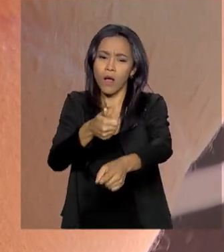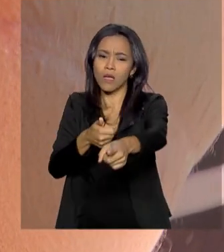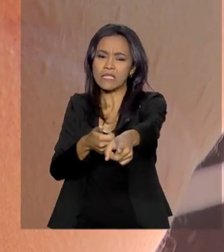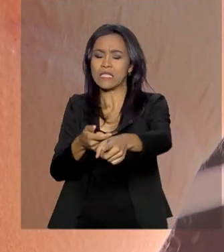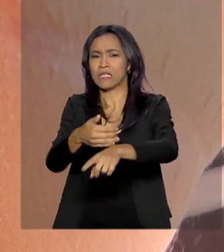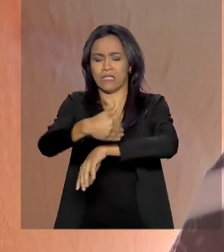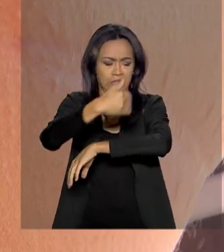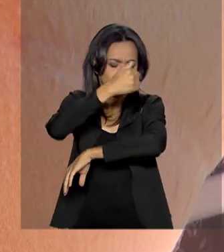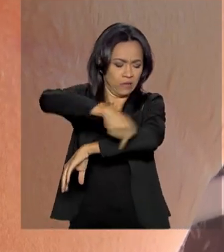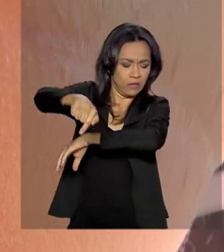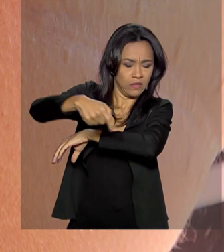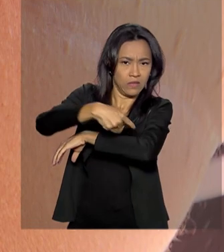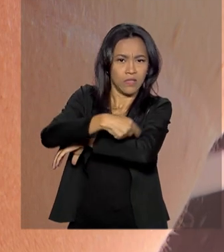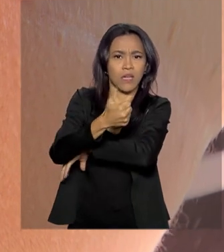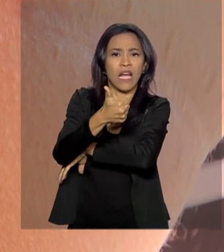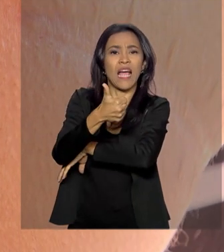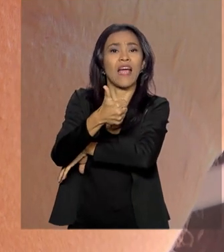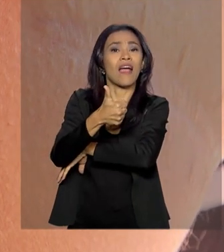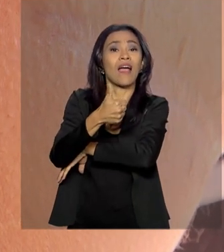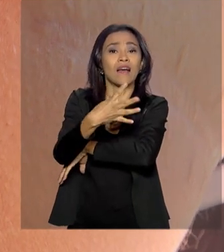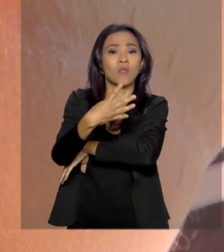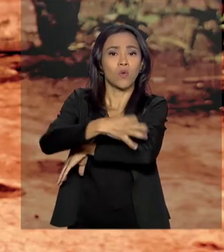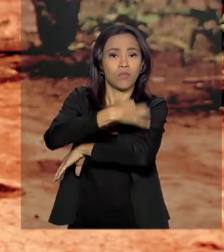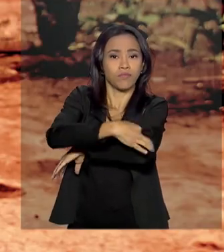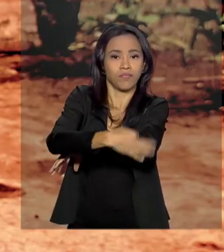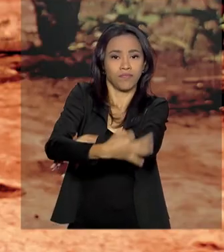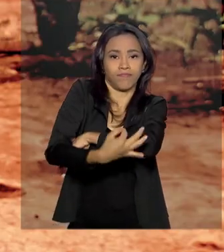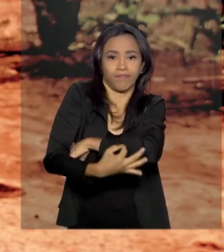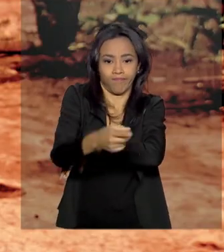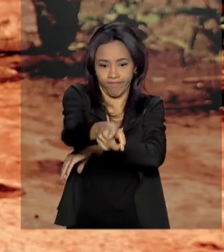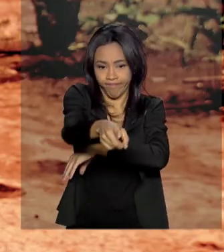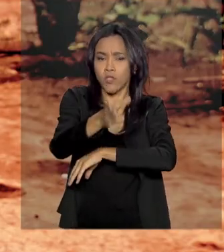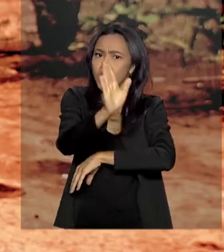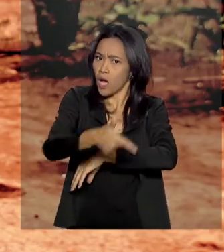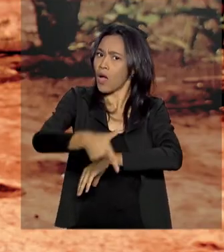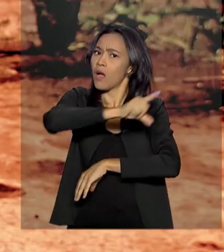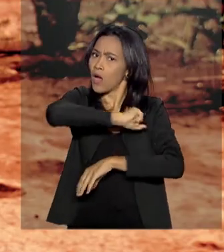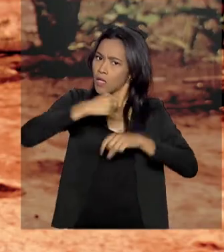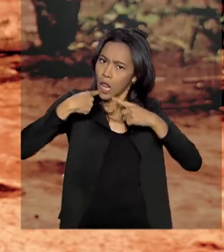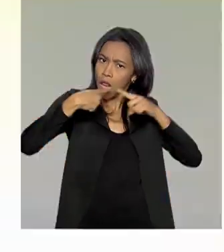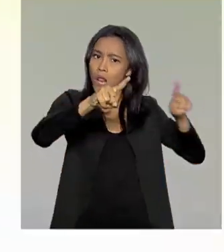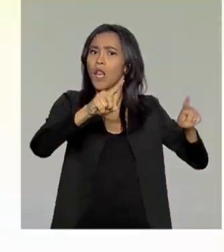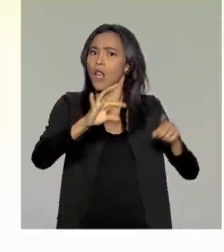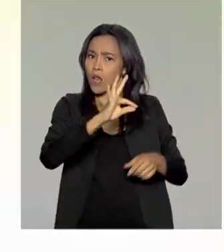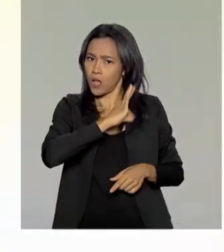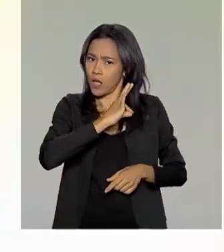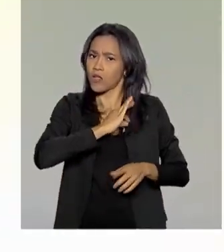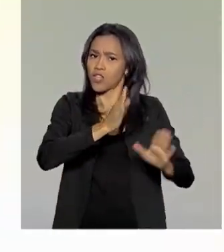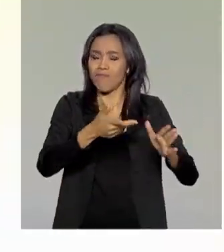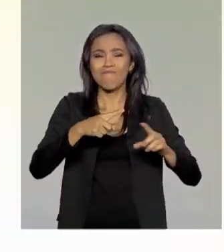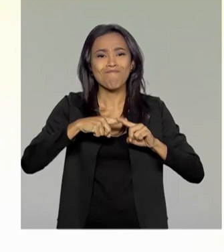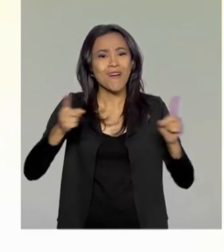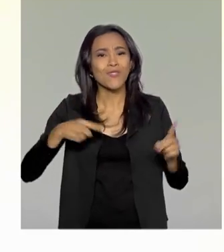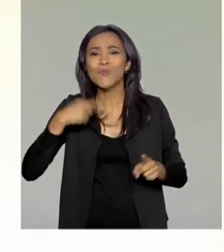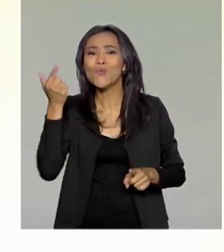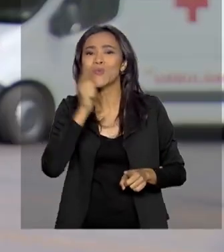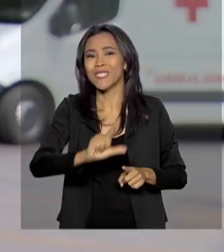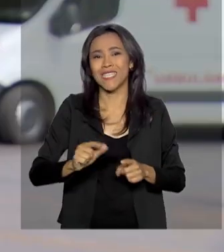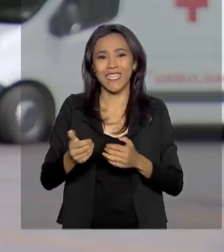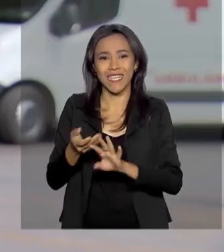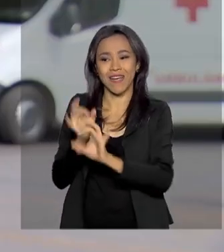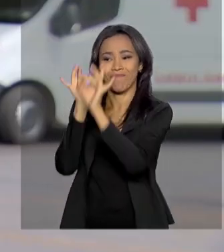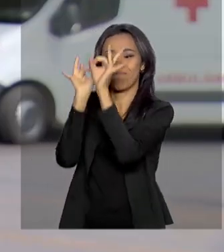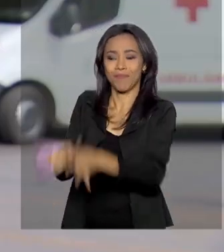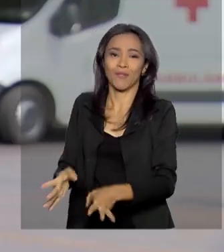deixa à mostra os 14 pontos após a agressão. Ela já havia denunciado o agressor, mas não conseguia sair da relação.